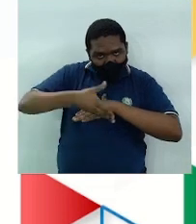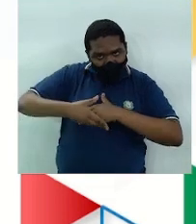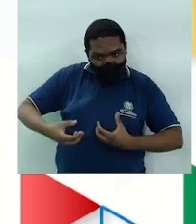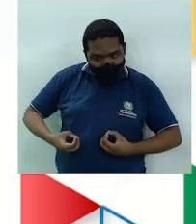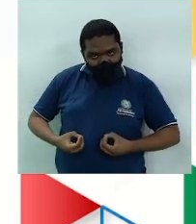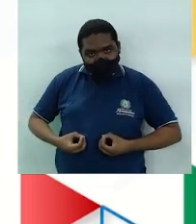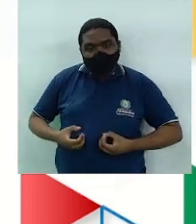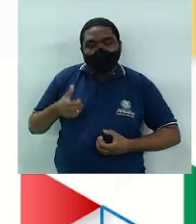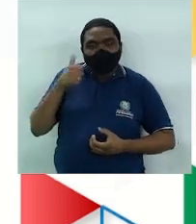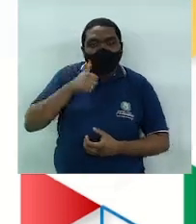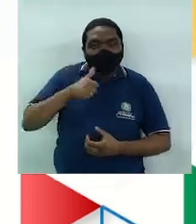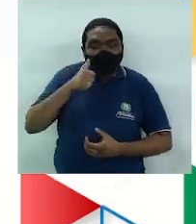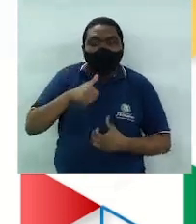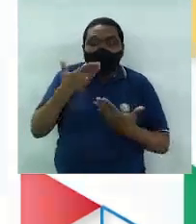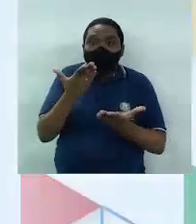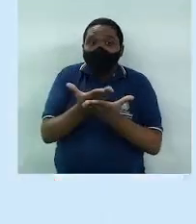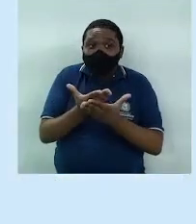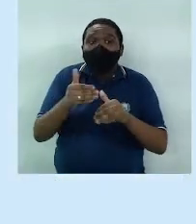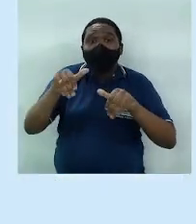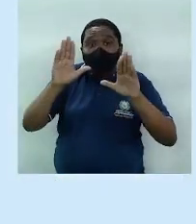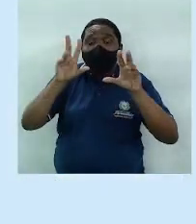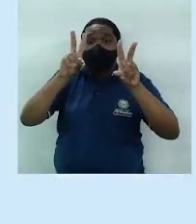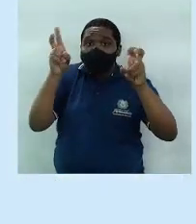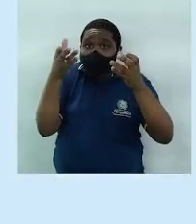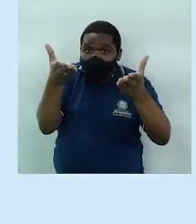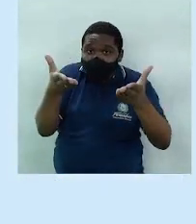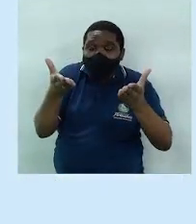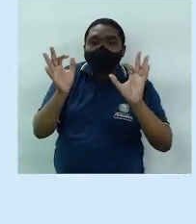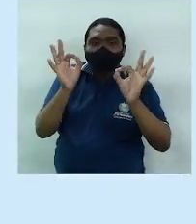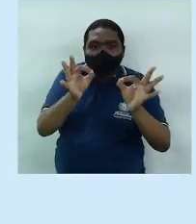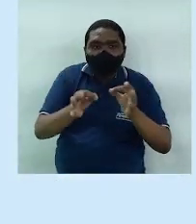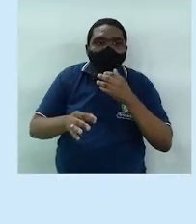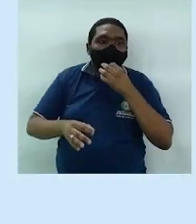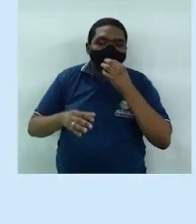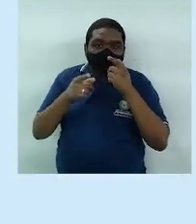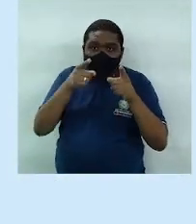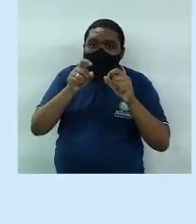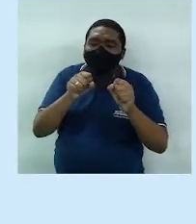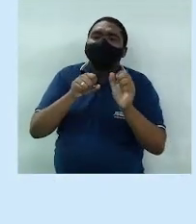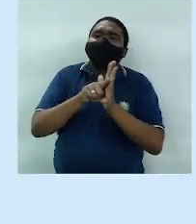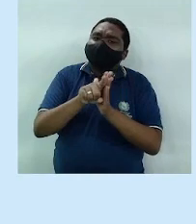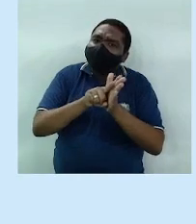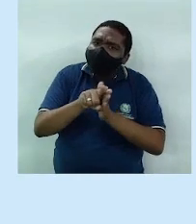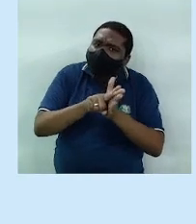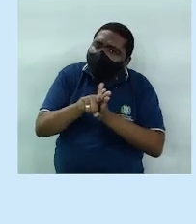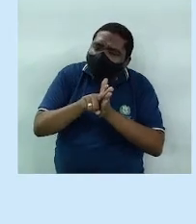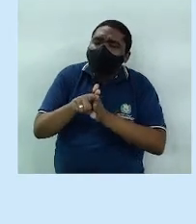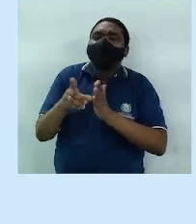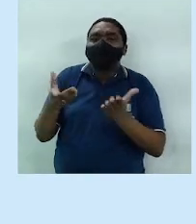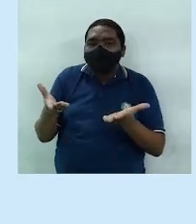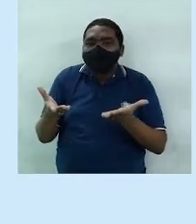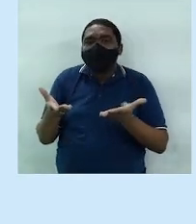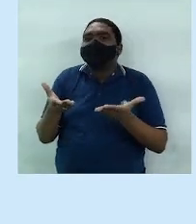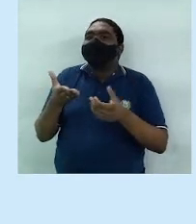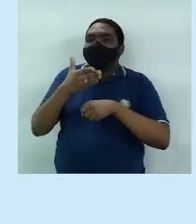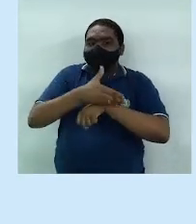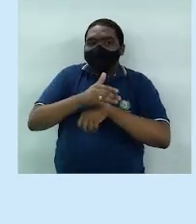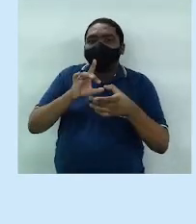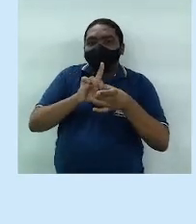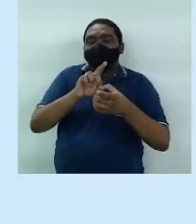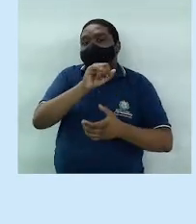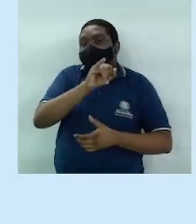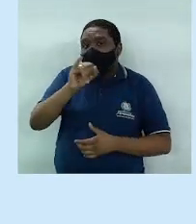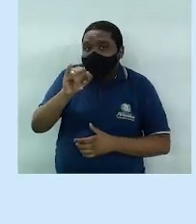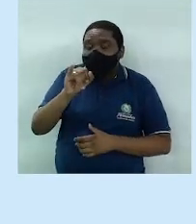certo, pessoal? Então, estude mais sobre esses assuntos, tá certo? Pesquisem, entrem no Conecta aí,